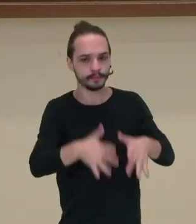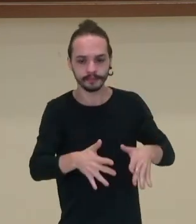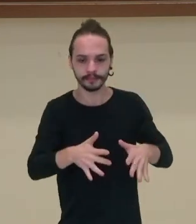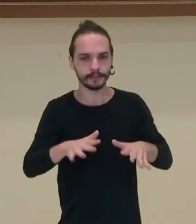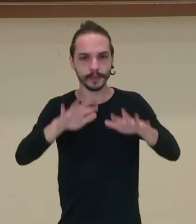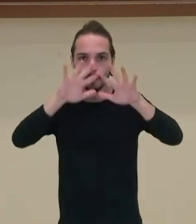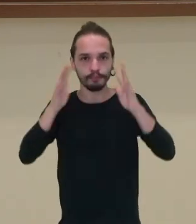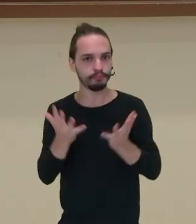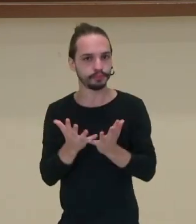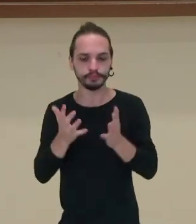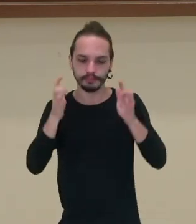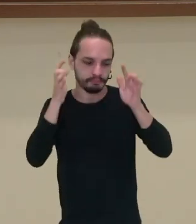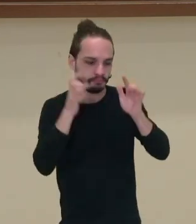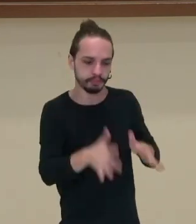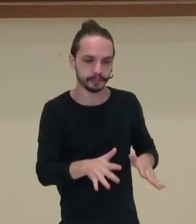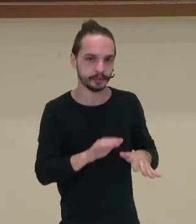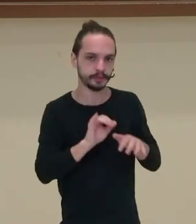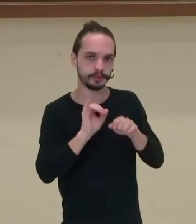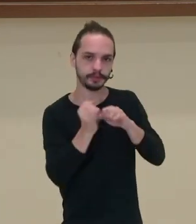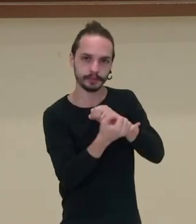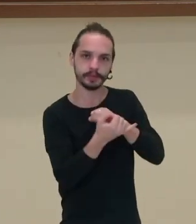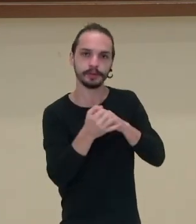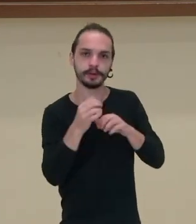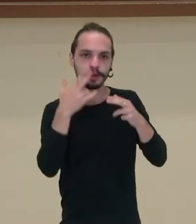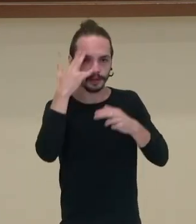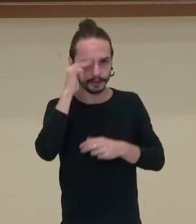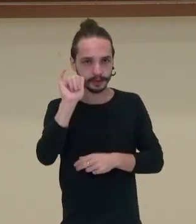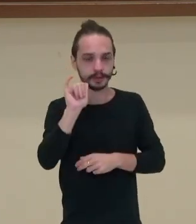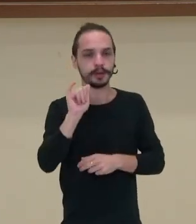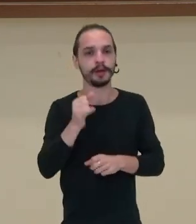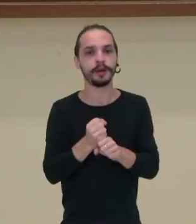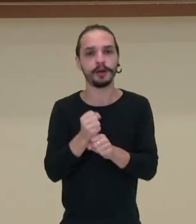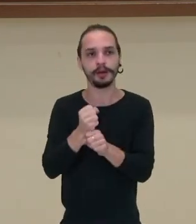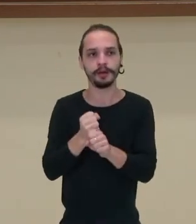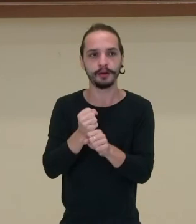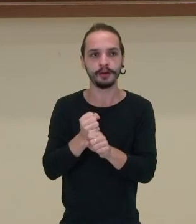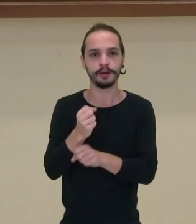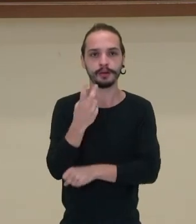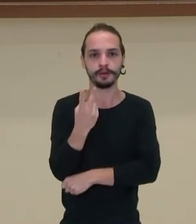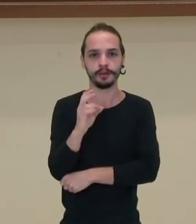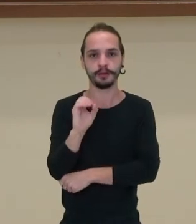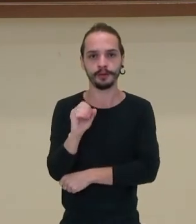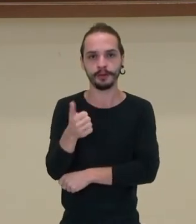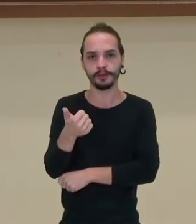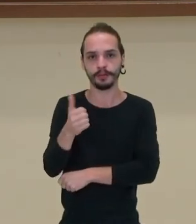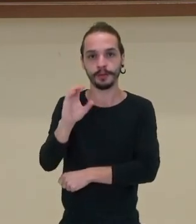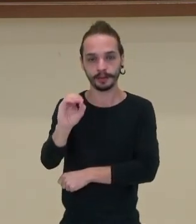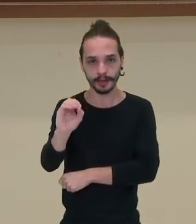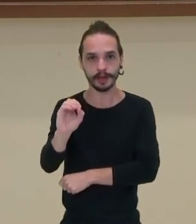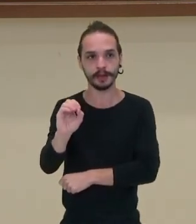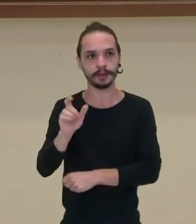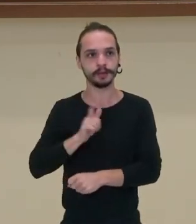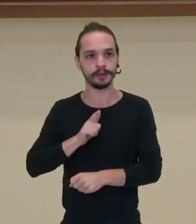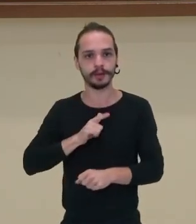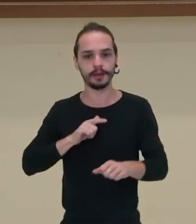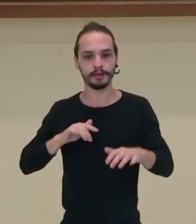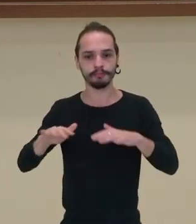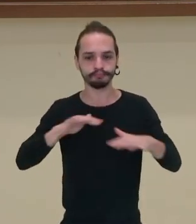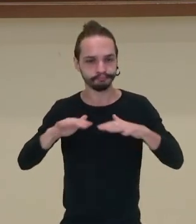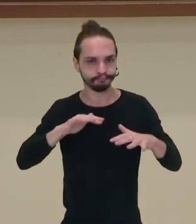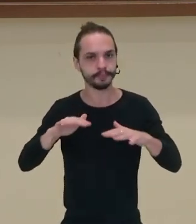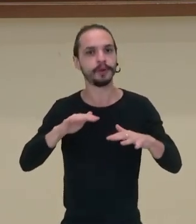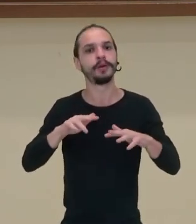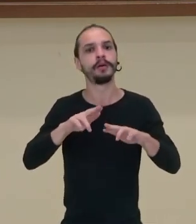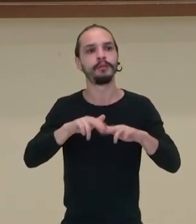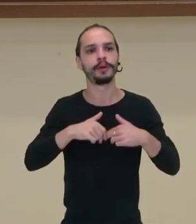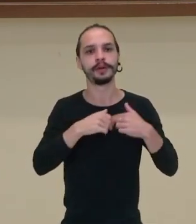internacional. E aí, em 2010, por exemplo, sofre o terremoto e, por conta disso, há um fluxo migratório,